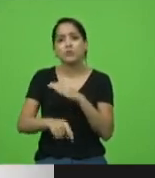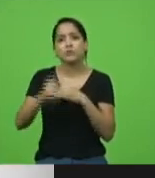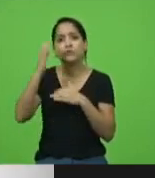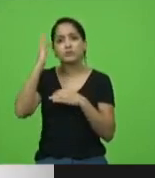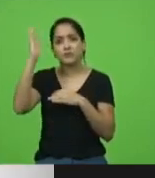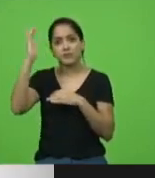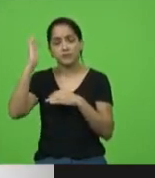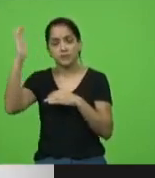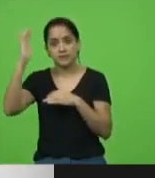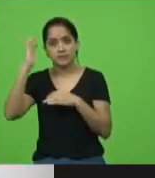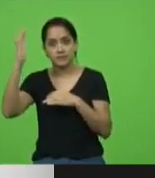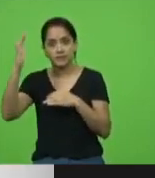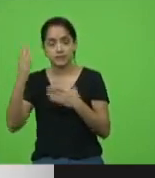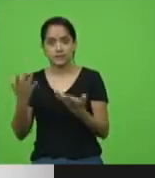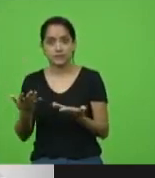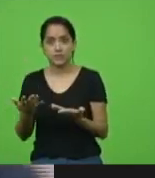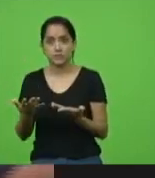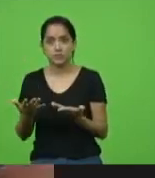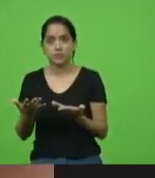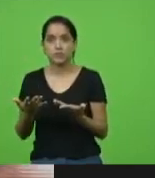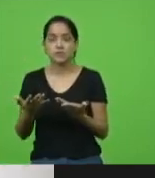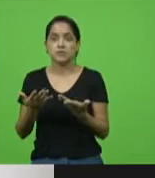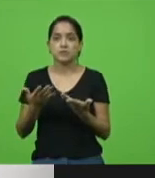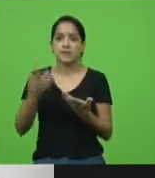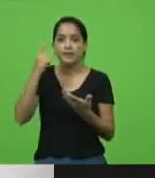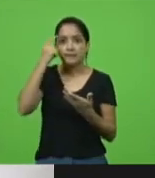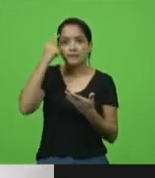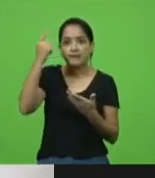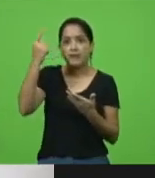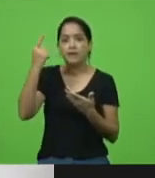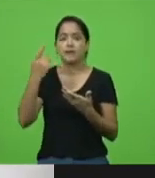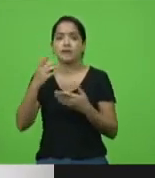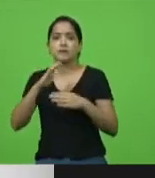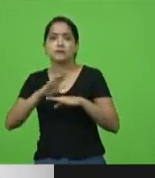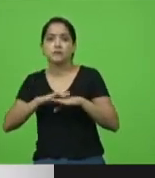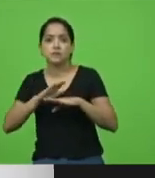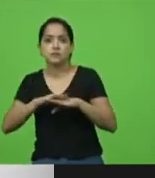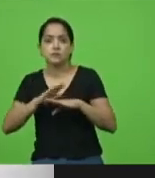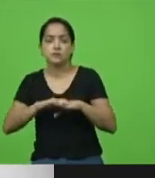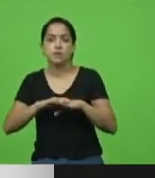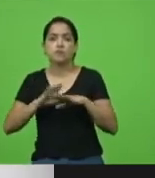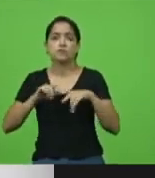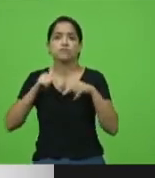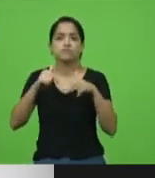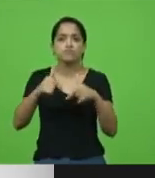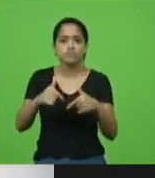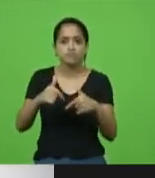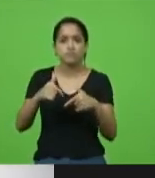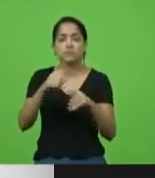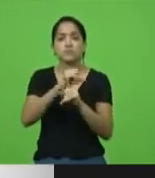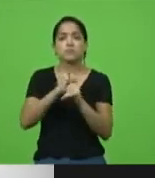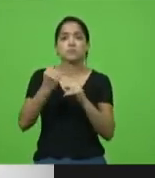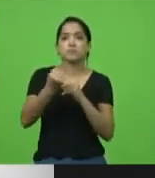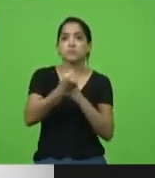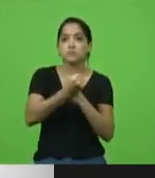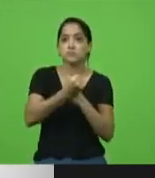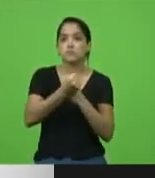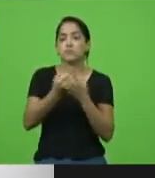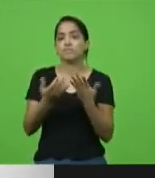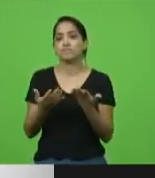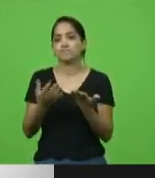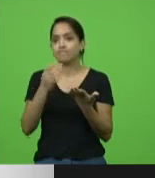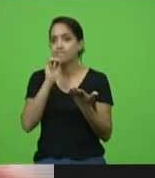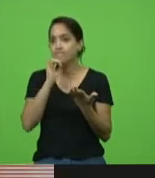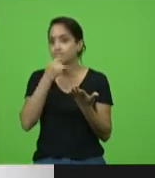ideias, ações que nossa sociedade, infelizmente,